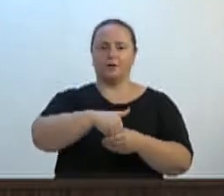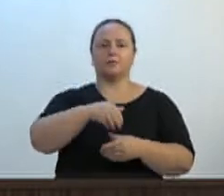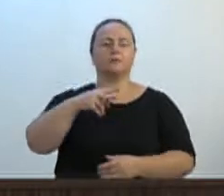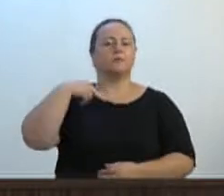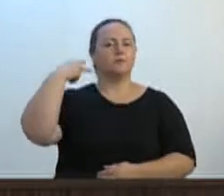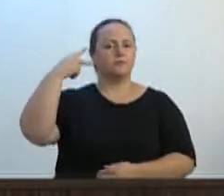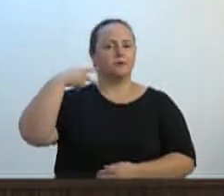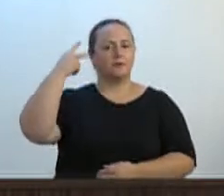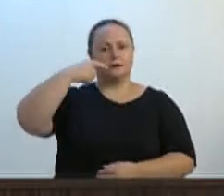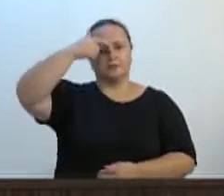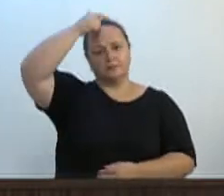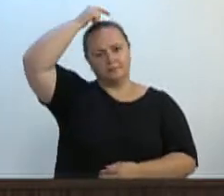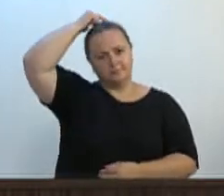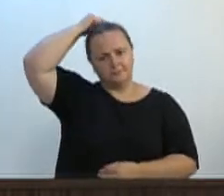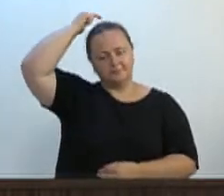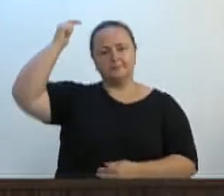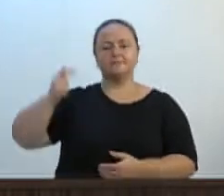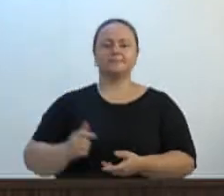Adriano Pereira.